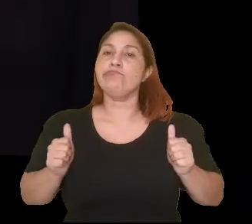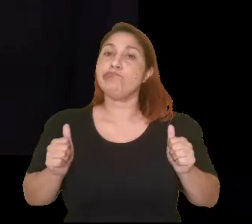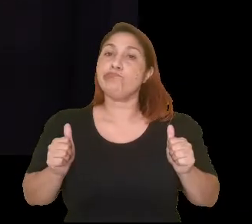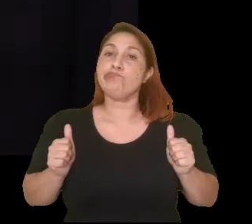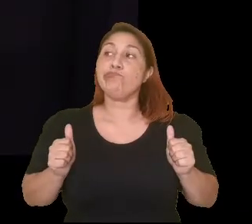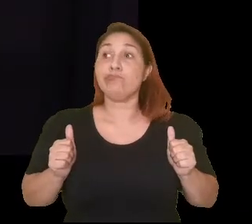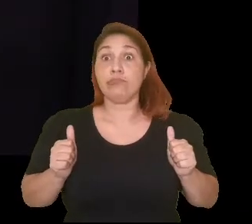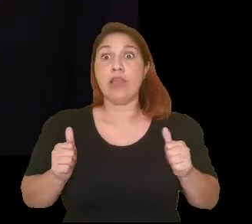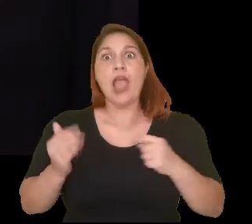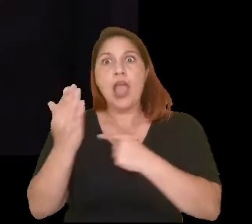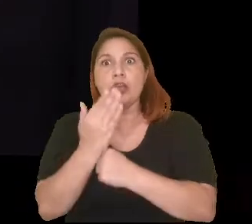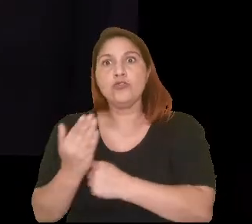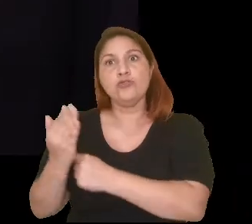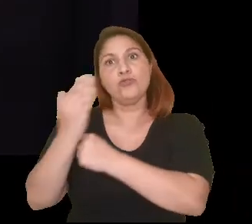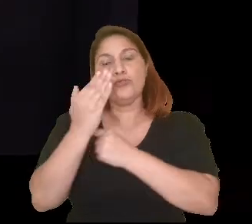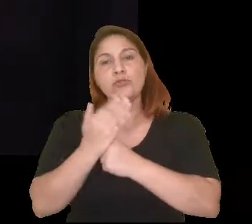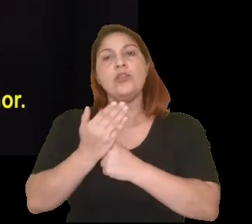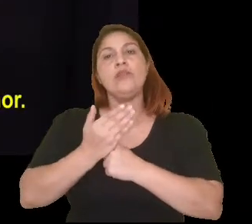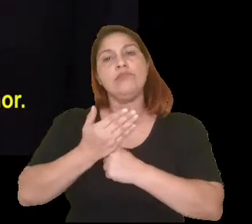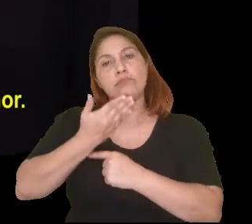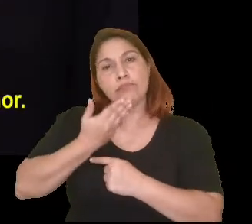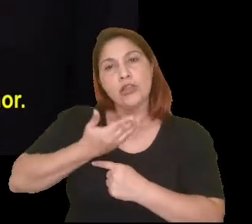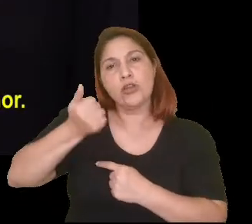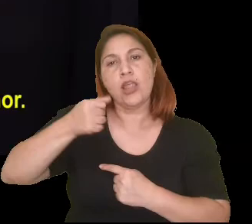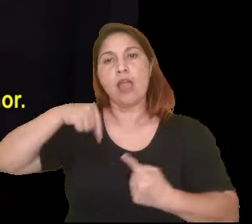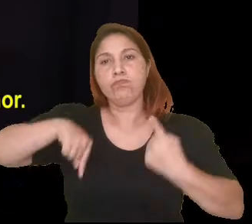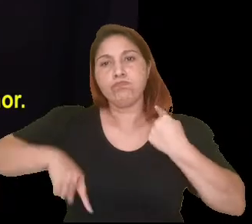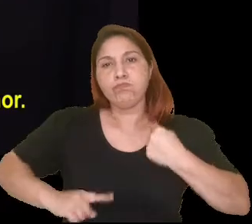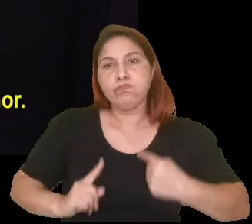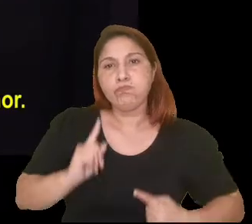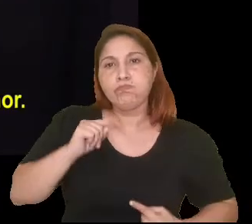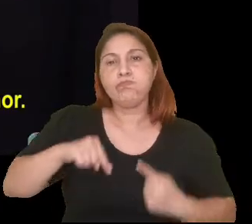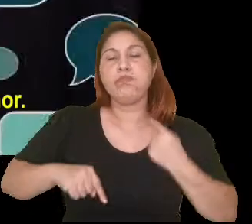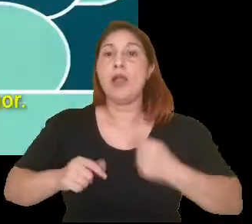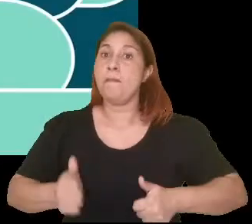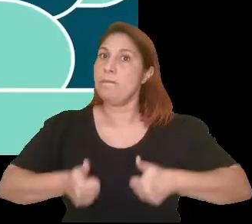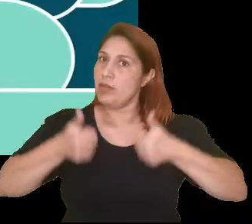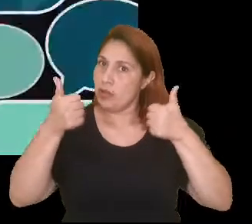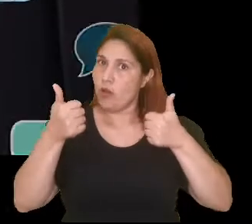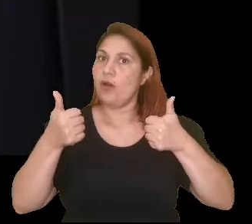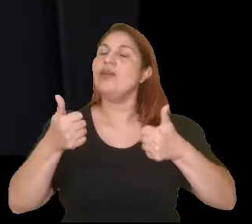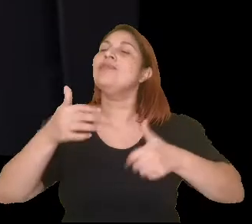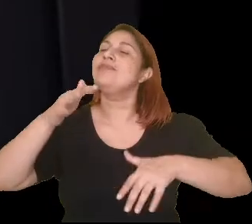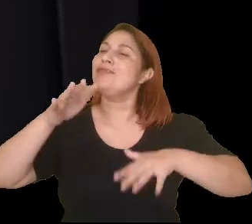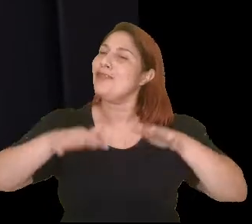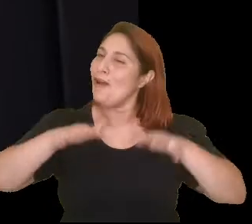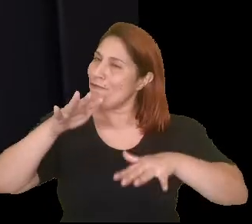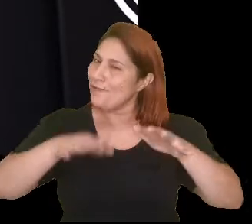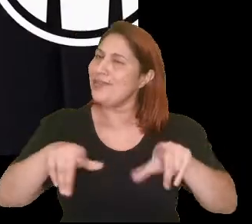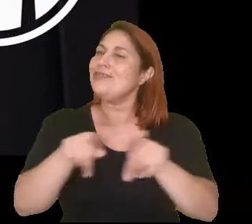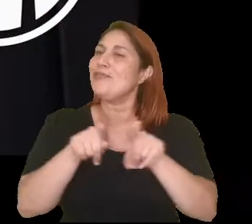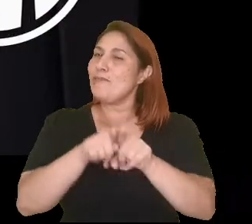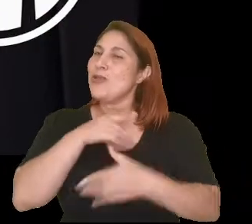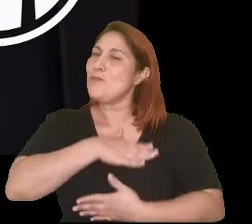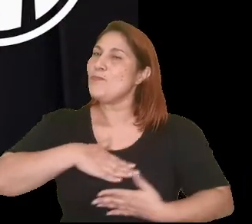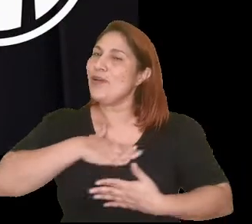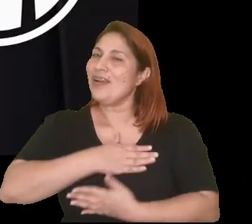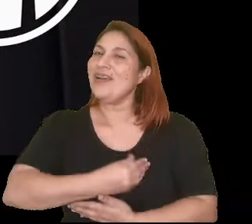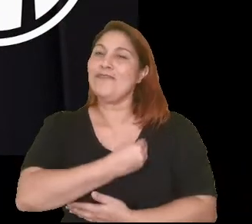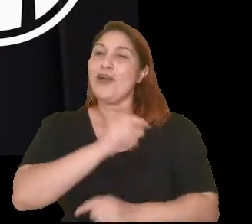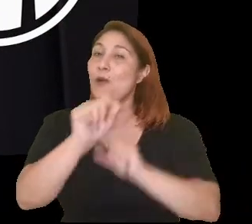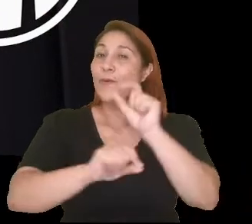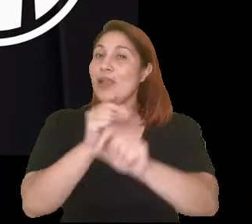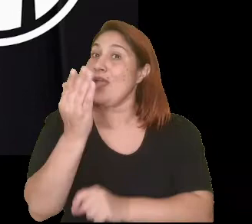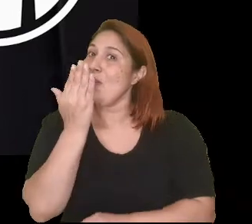nada. Ajudam aí a diminuir o ritmo e fazer com que o nosso organismo funcione melhor. Talvez o maior prazer da vida seja comer, e eu me